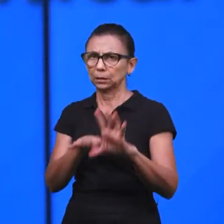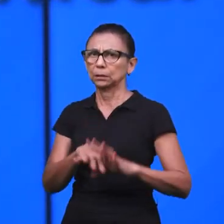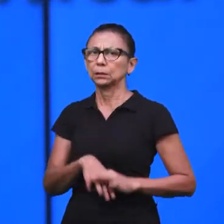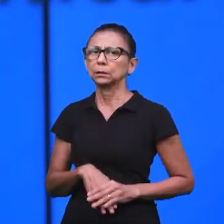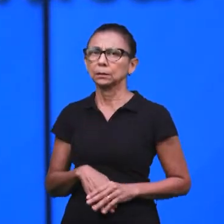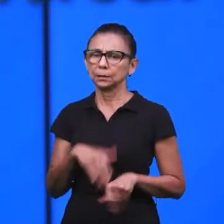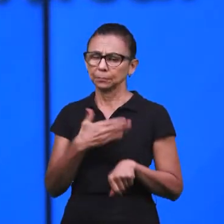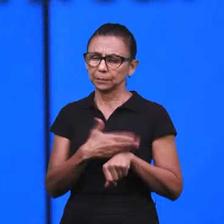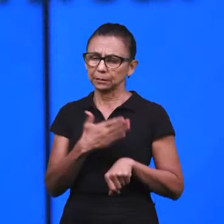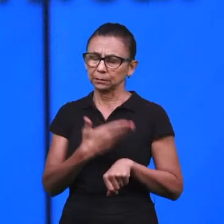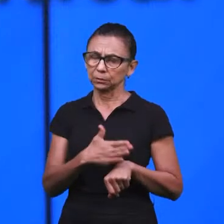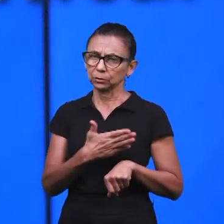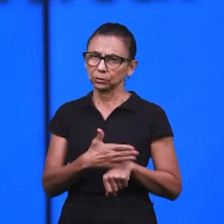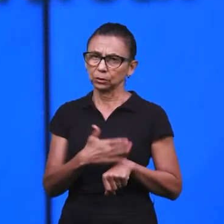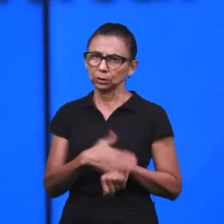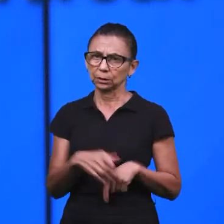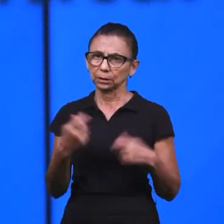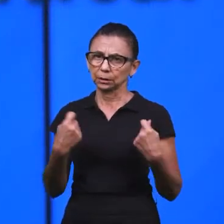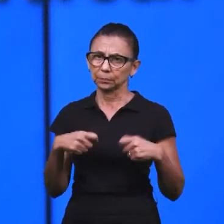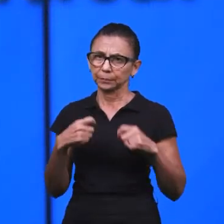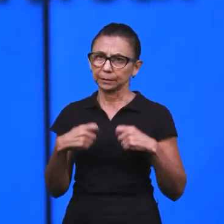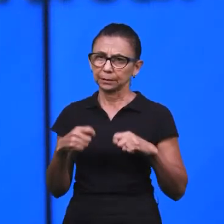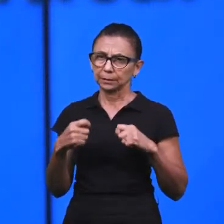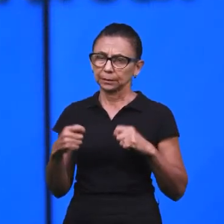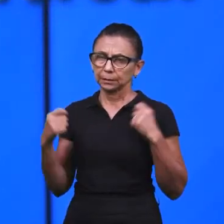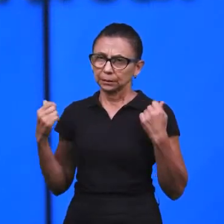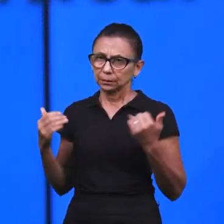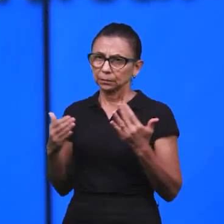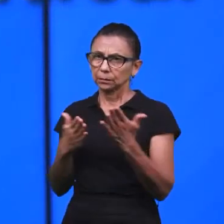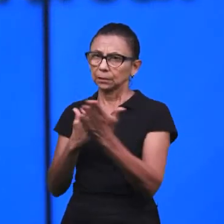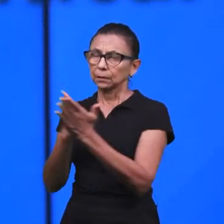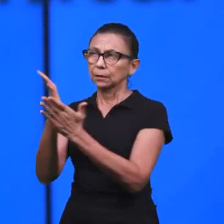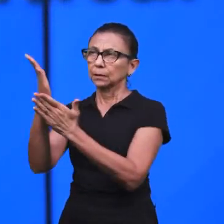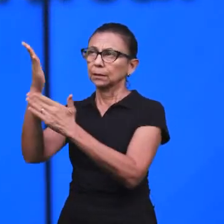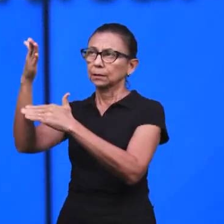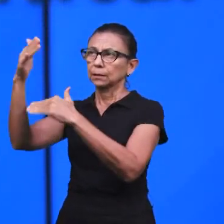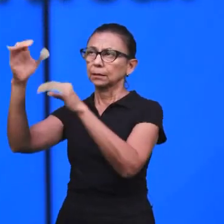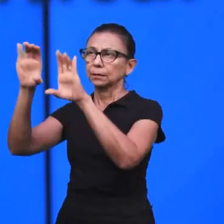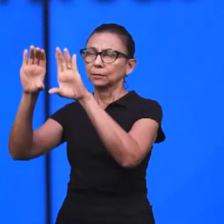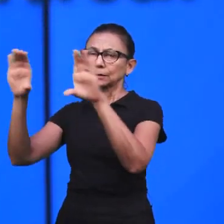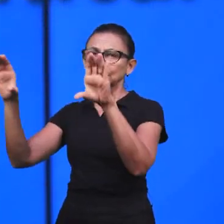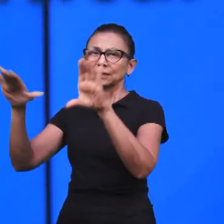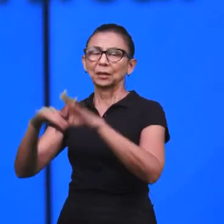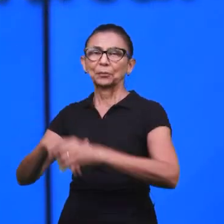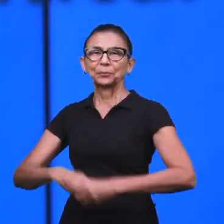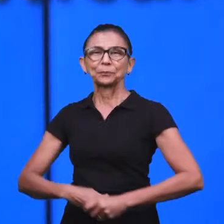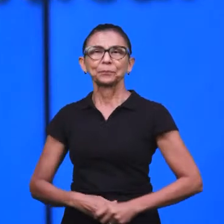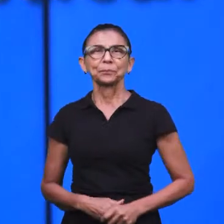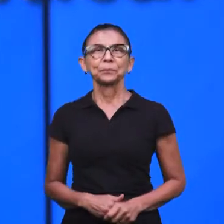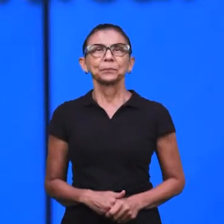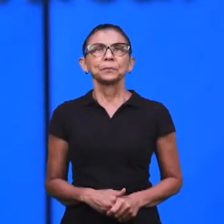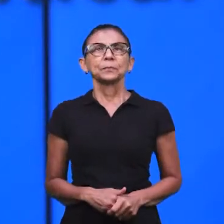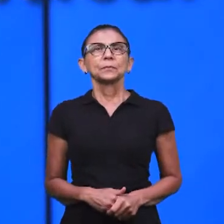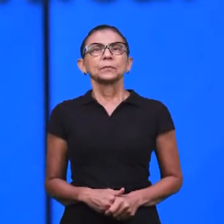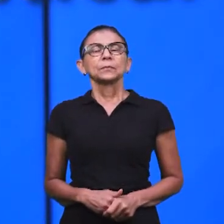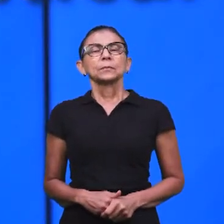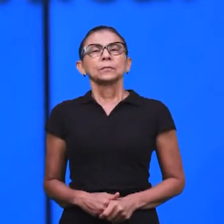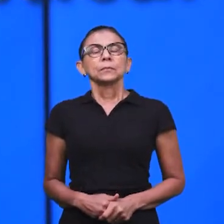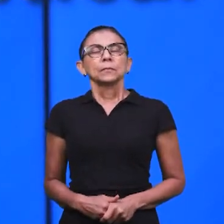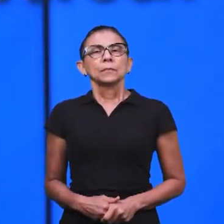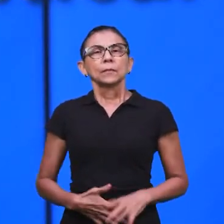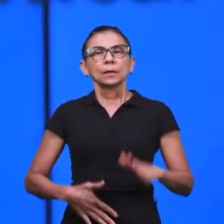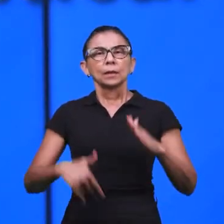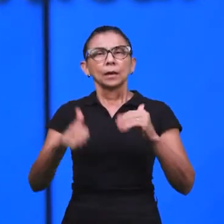o ensino ali que ele precisa para a caminhada dele até ele chegar à eternidade. Muito boa a sua primeira